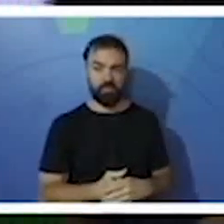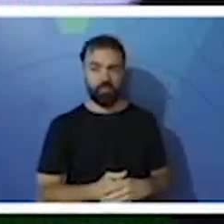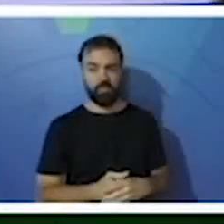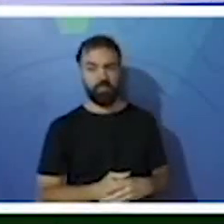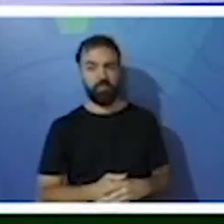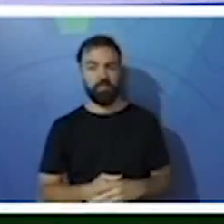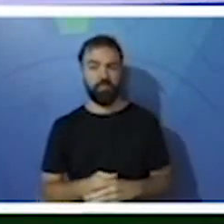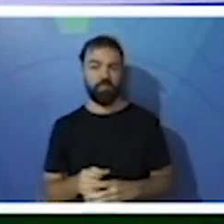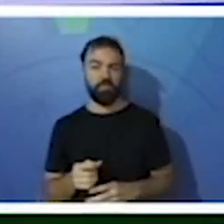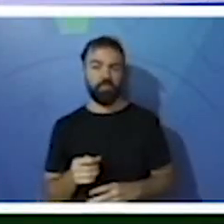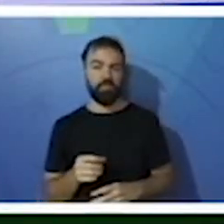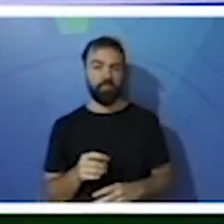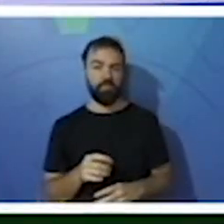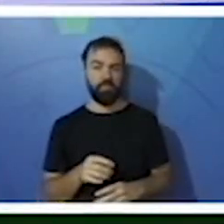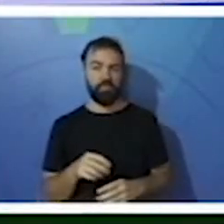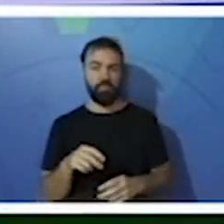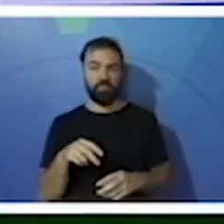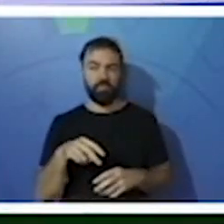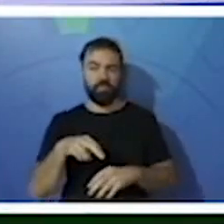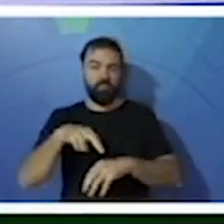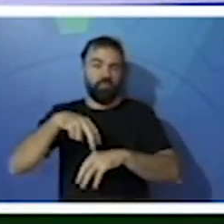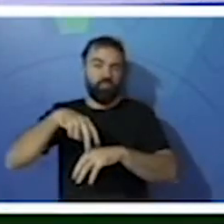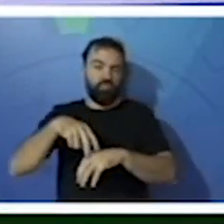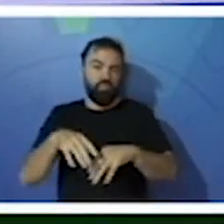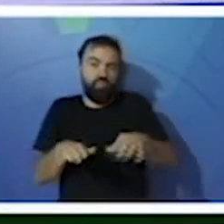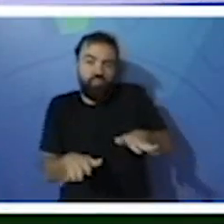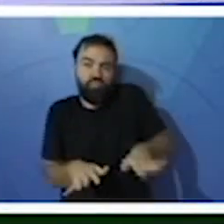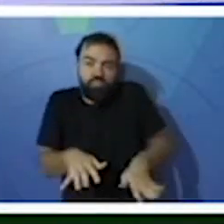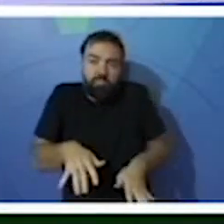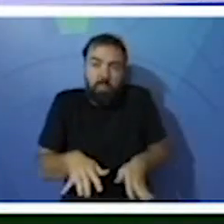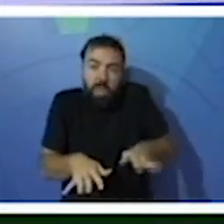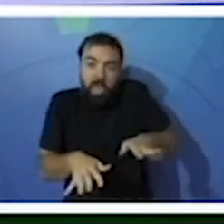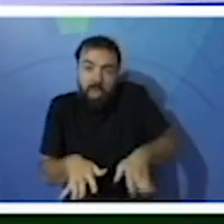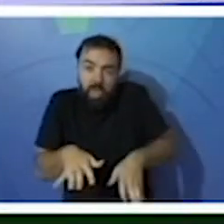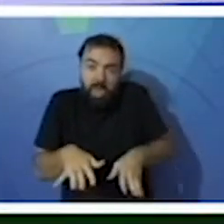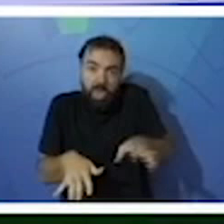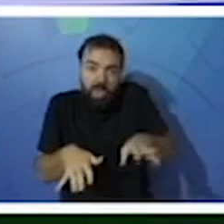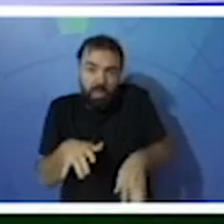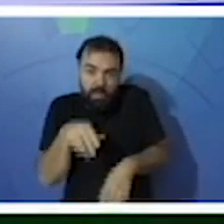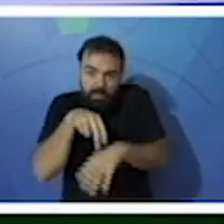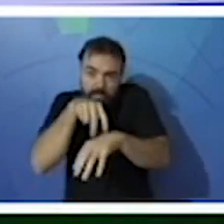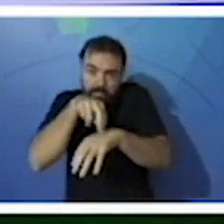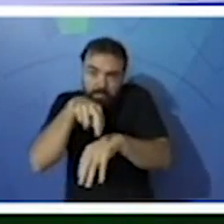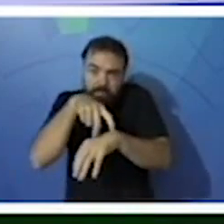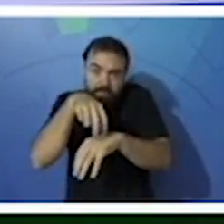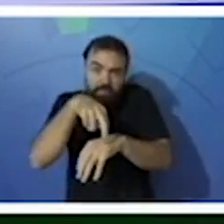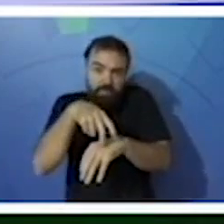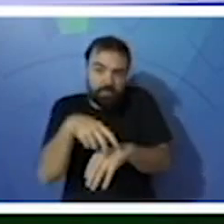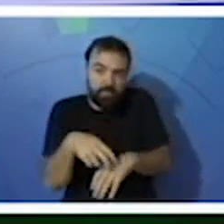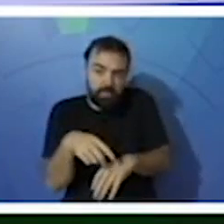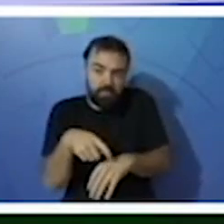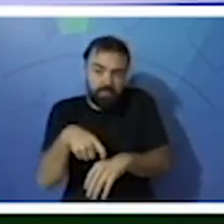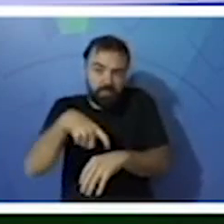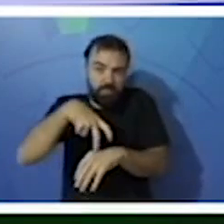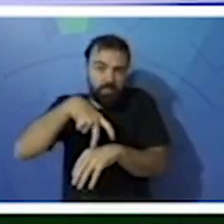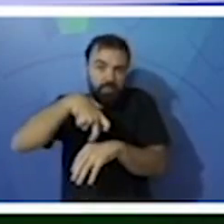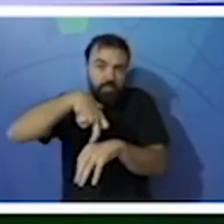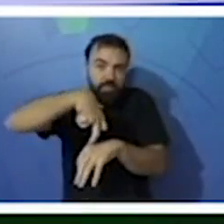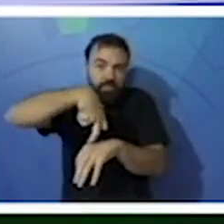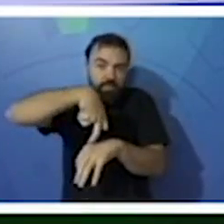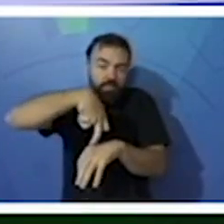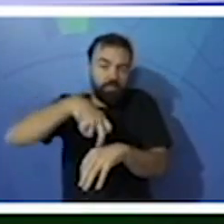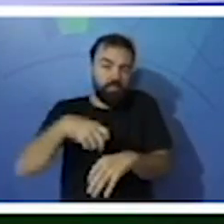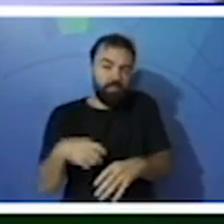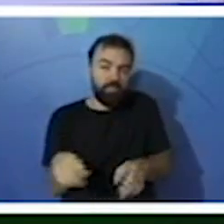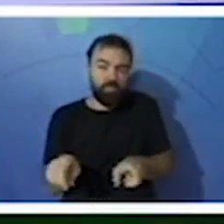Quatro. E o flamingo? Qual será o tipo de alimentação adequada para o bico dele? Também